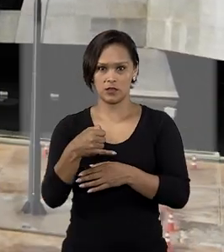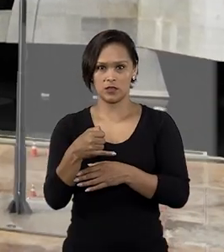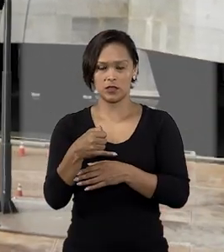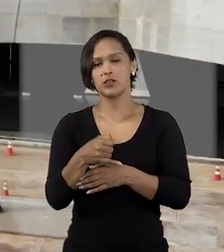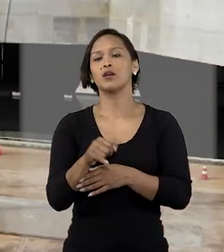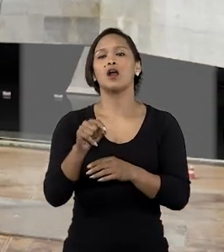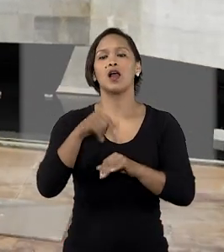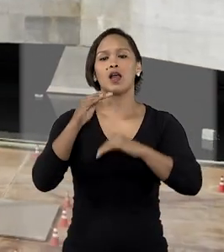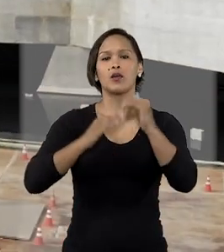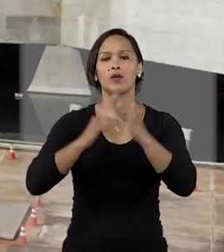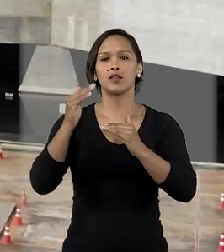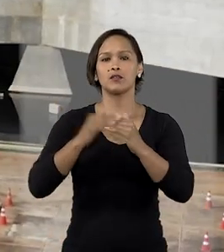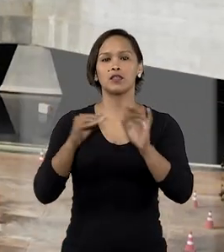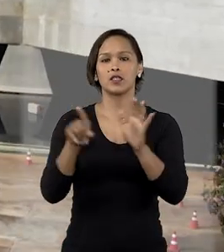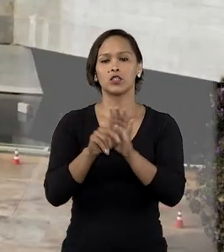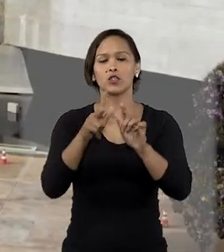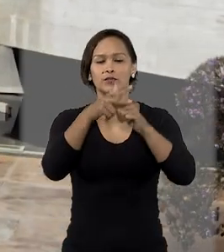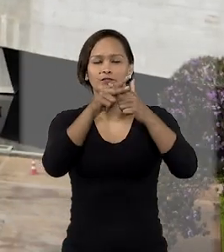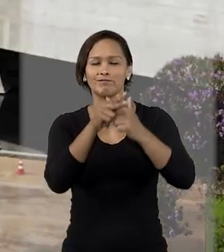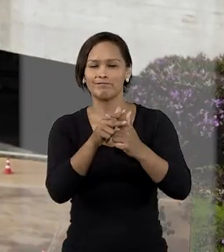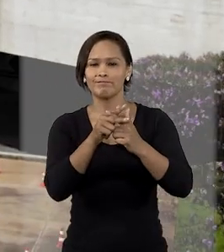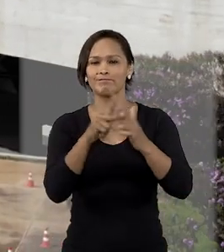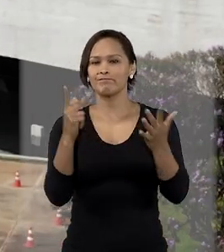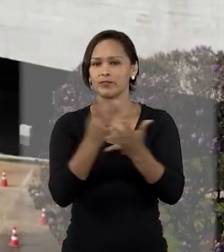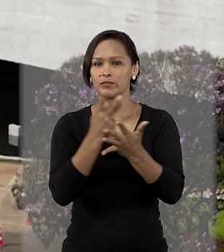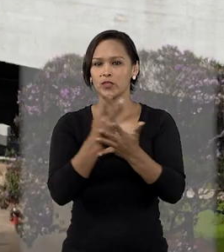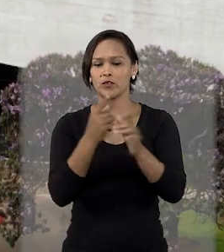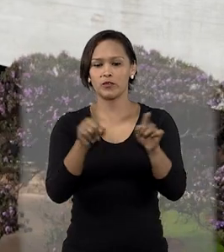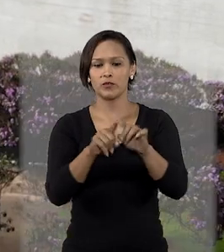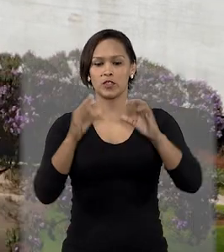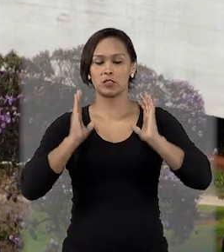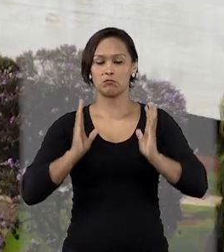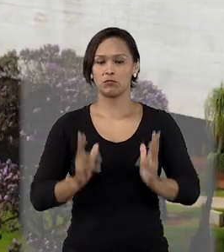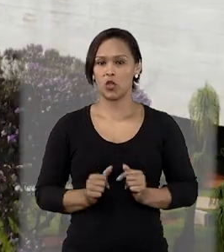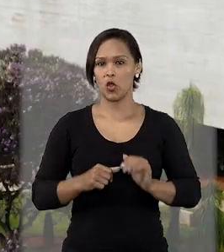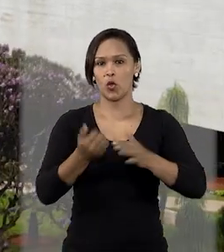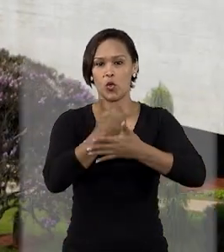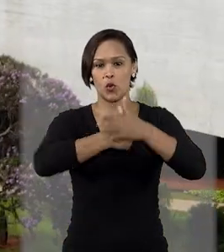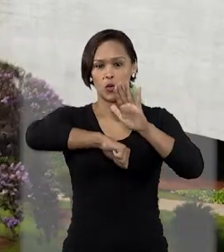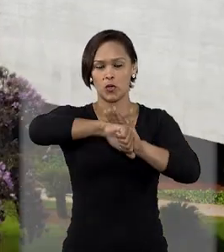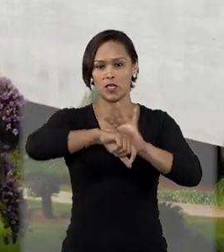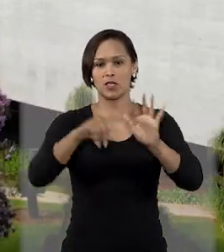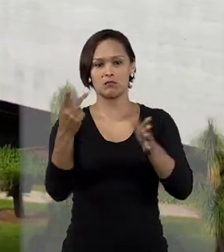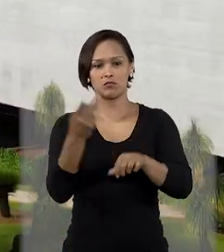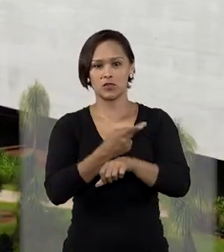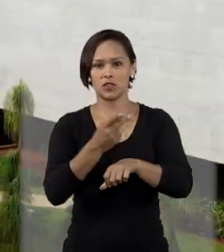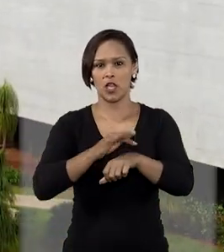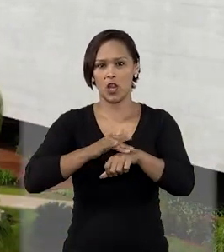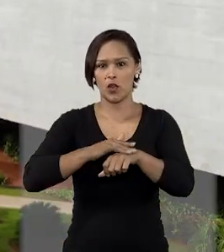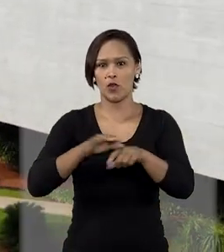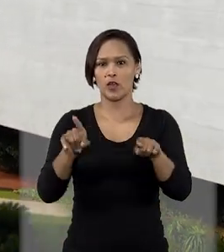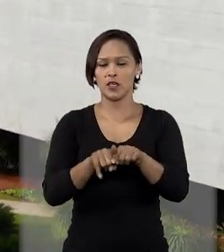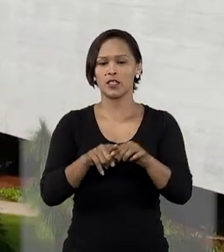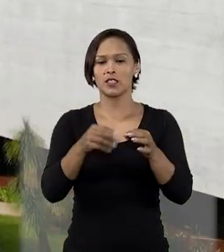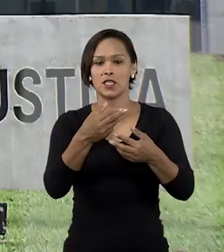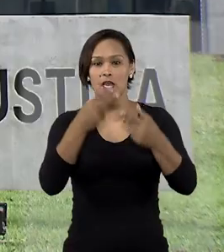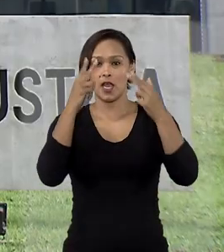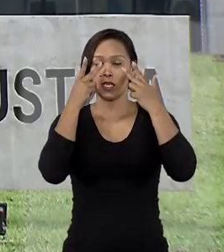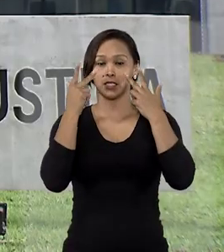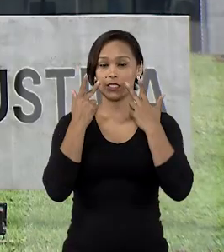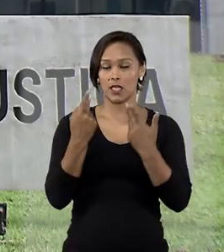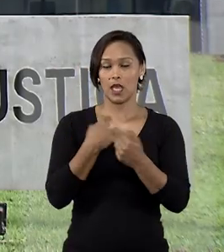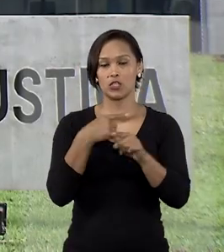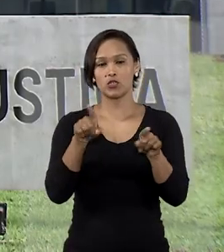qualificadora de deformidade permanente no crime de lesão corporal exige que o delito tenha causado danos estéticos à vítima,